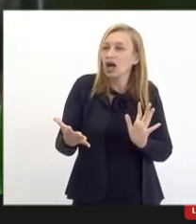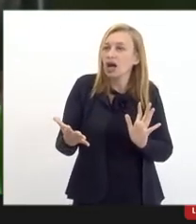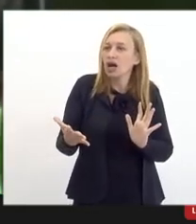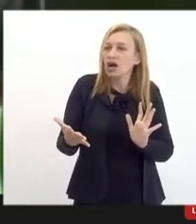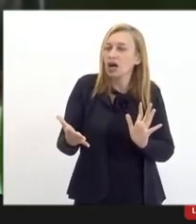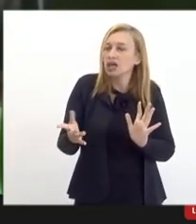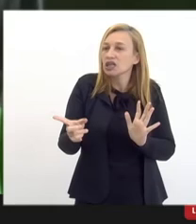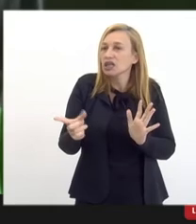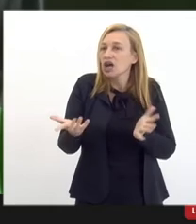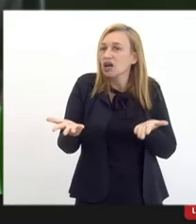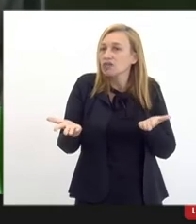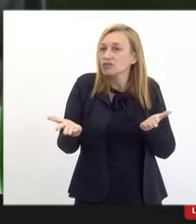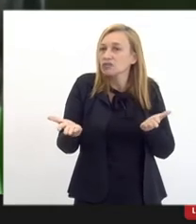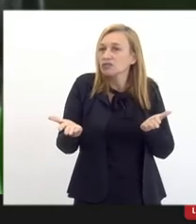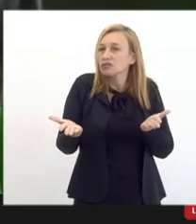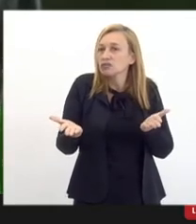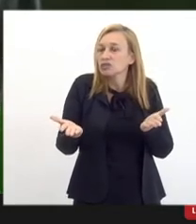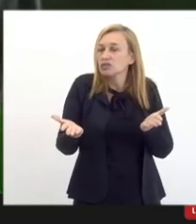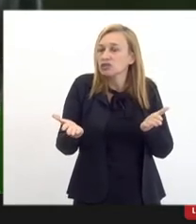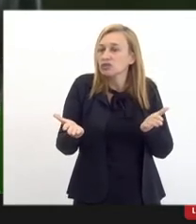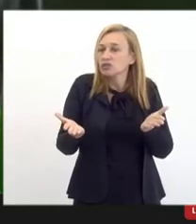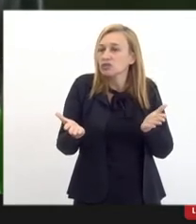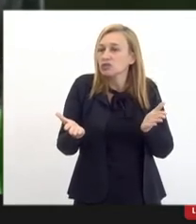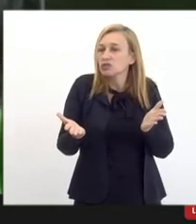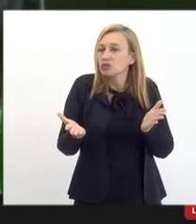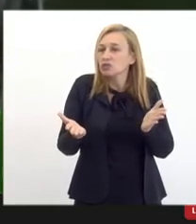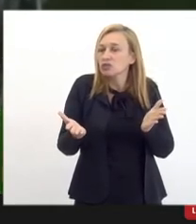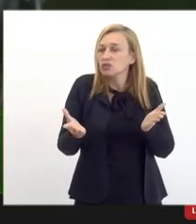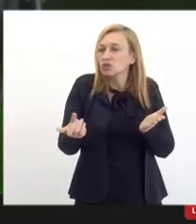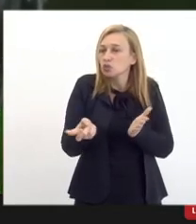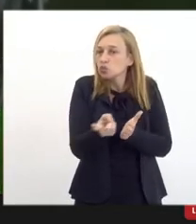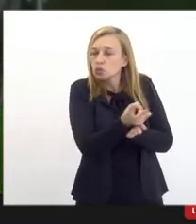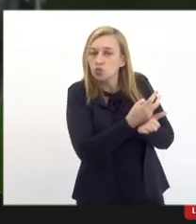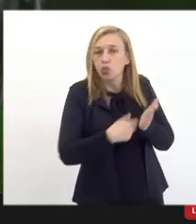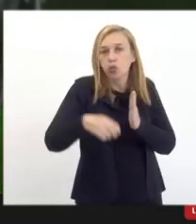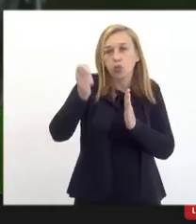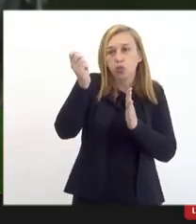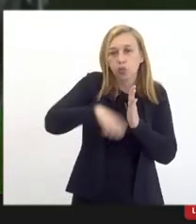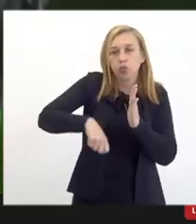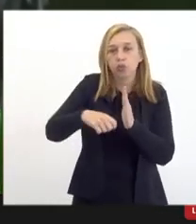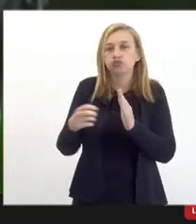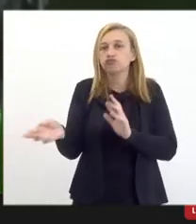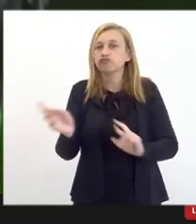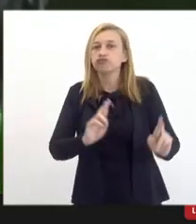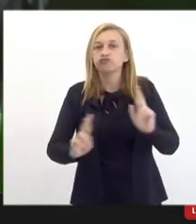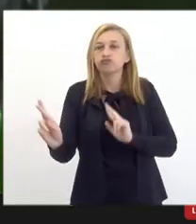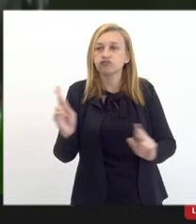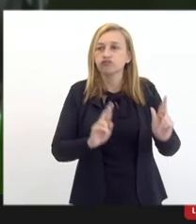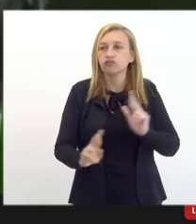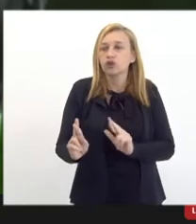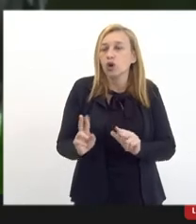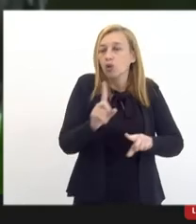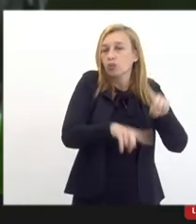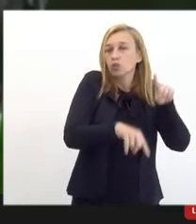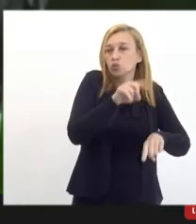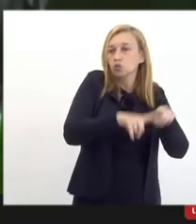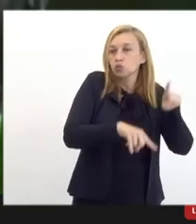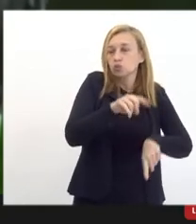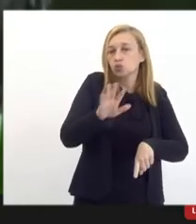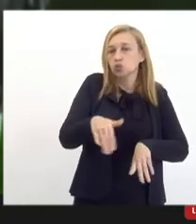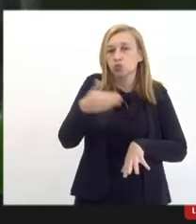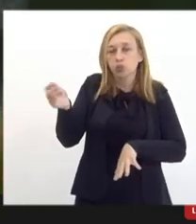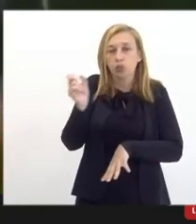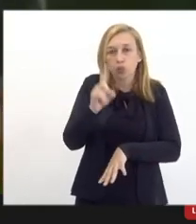a redução, vamos dizer assim, a equalização de tributos em relação ao produto importado.